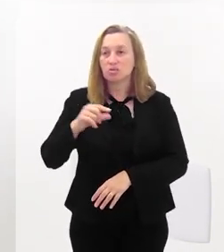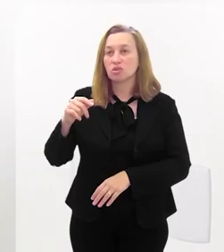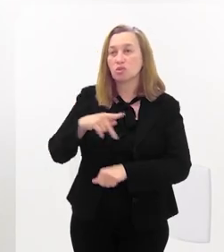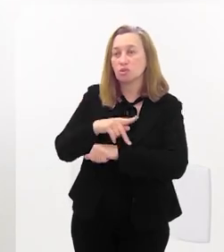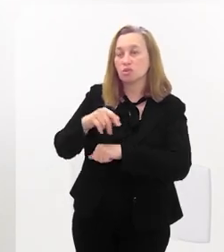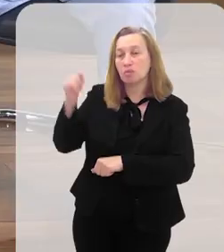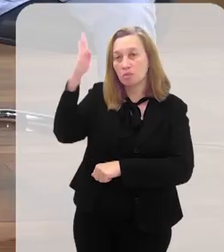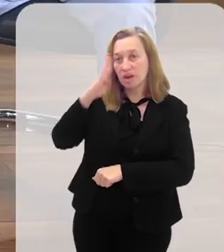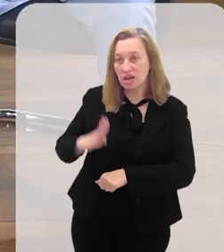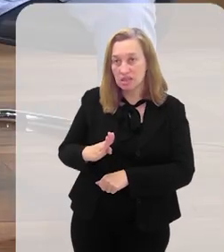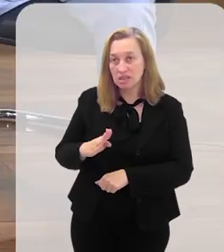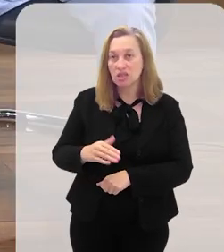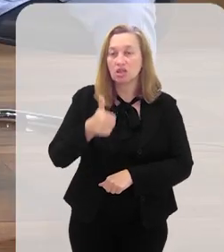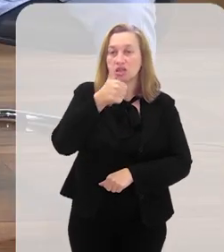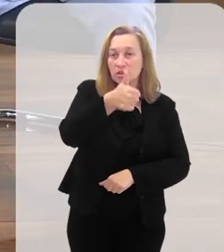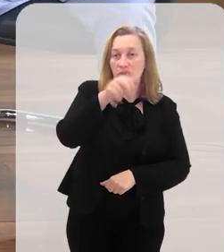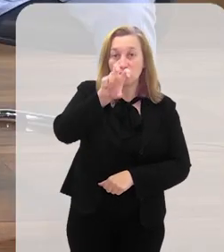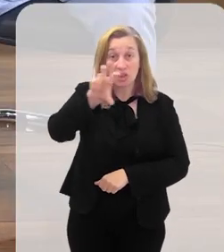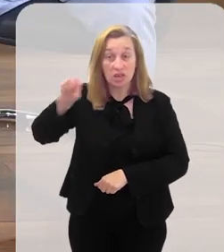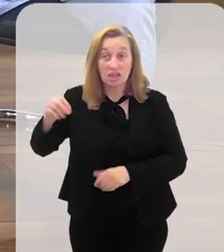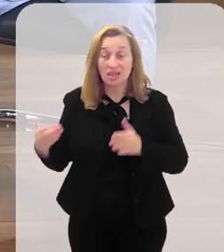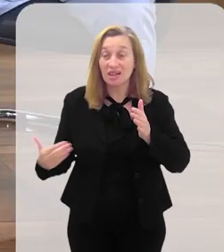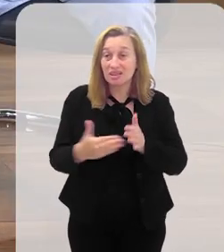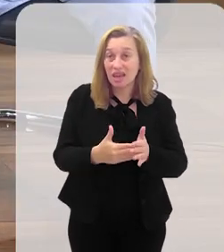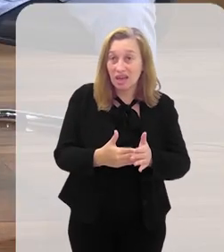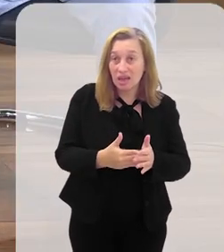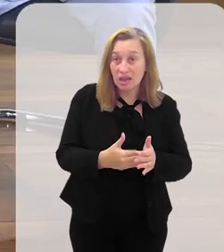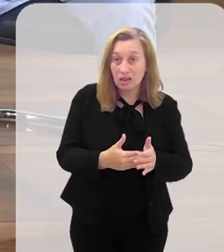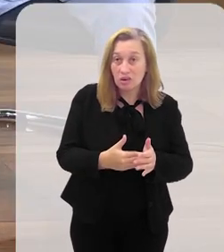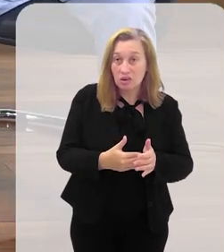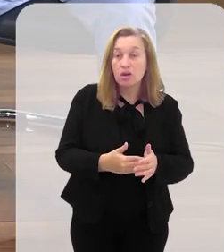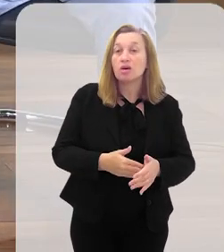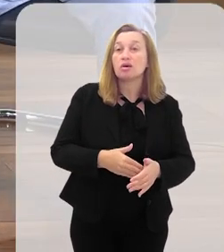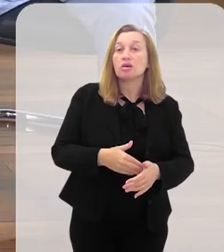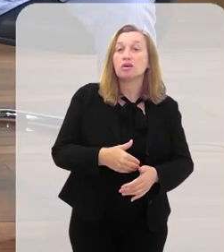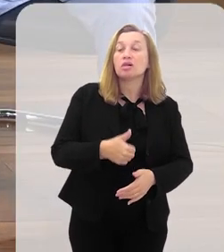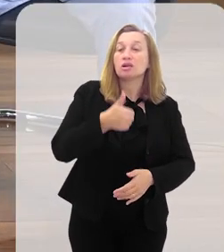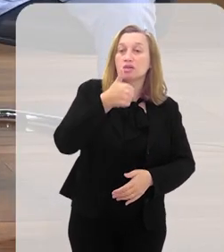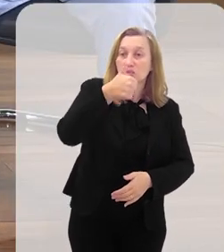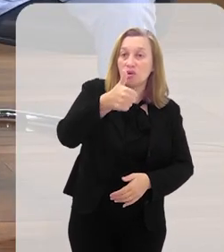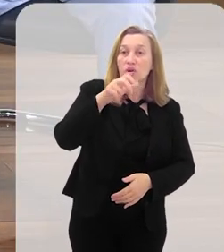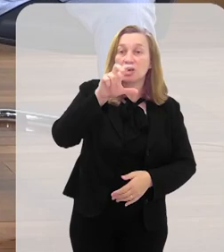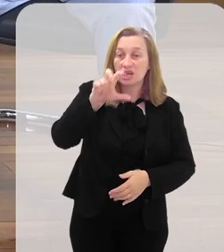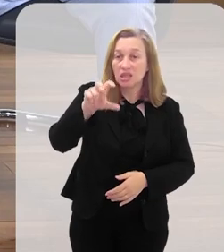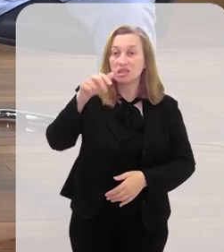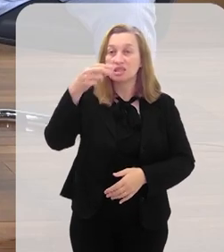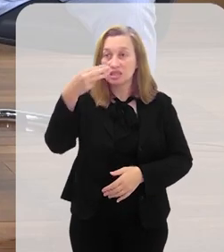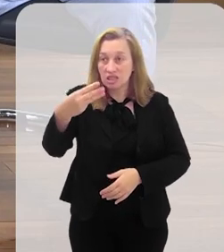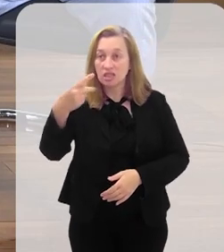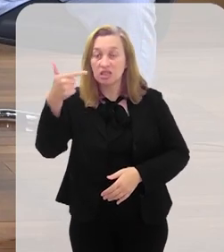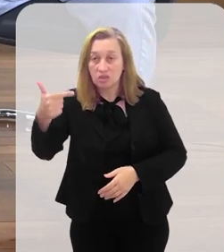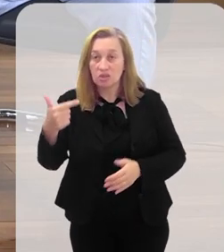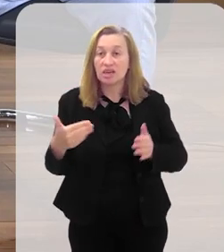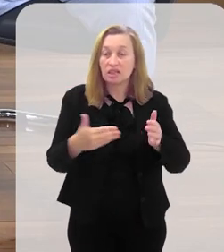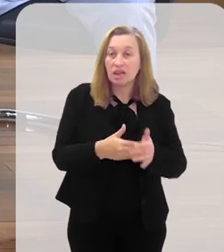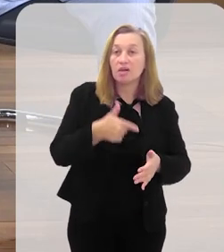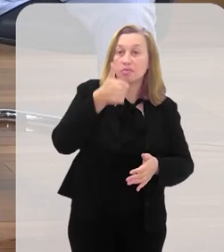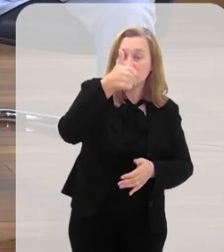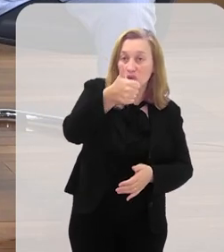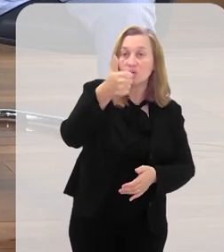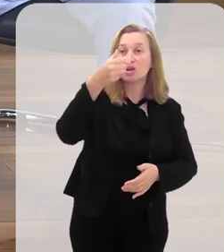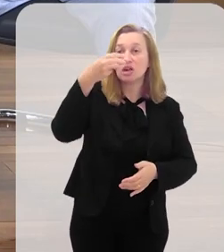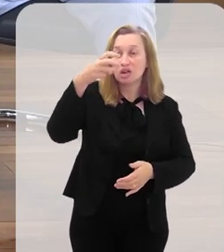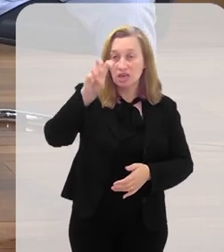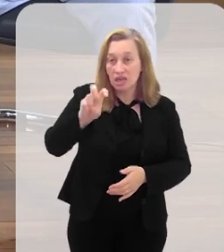Brasil. O Brasil, de 1532 até 1888, teve